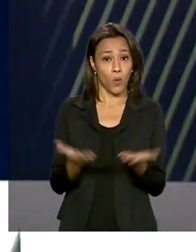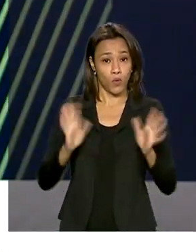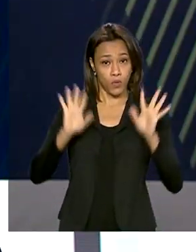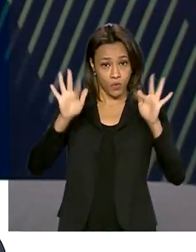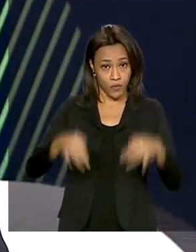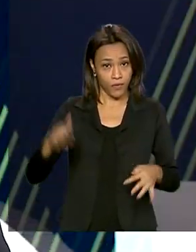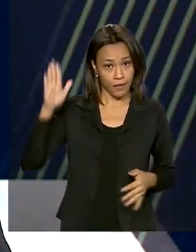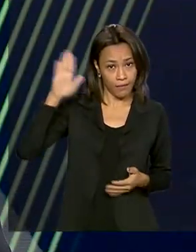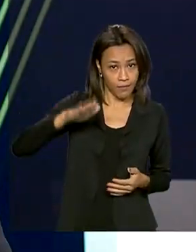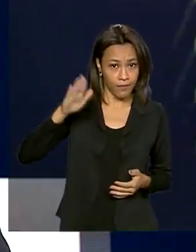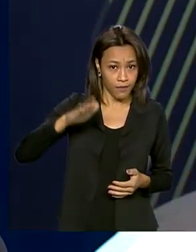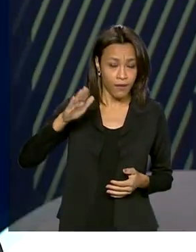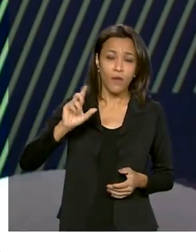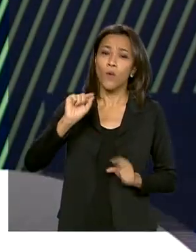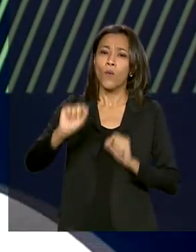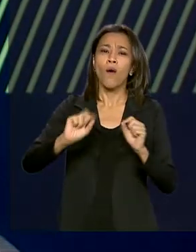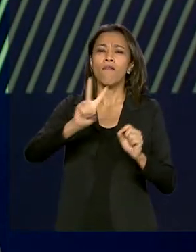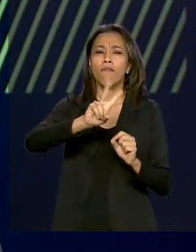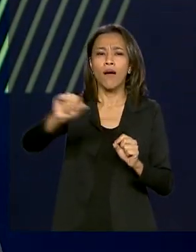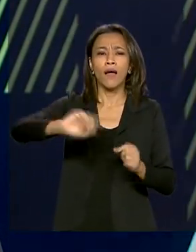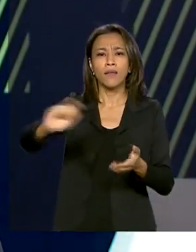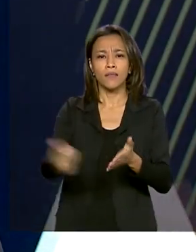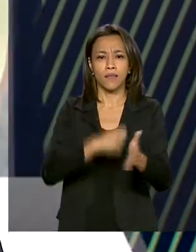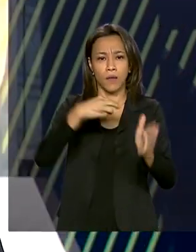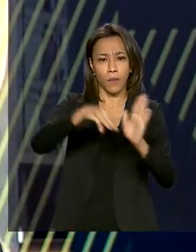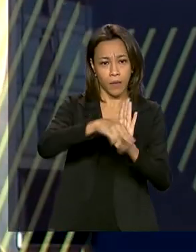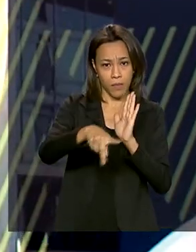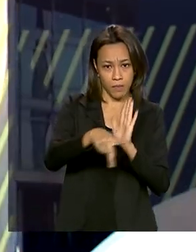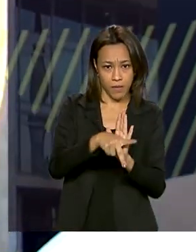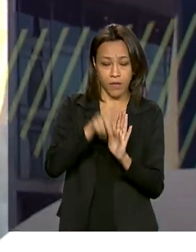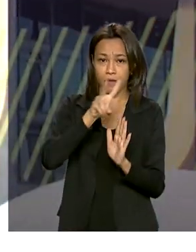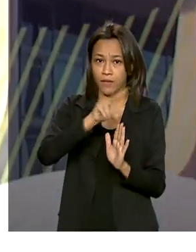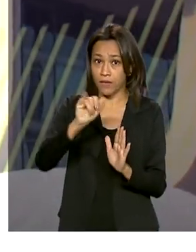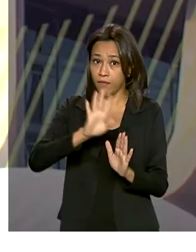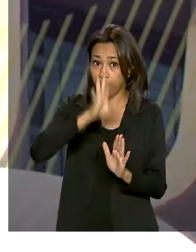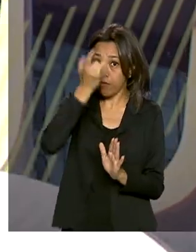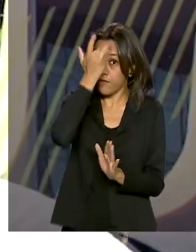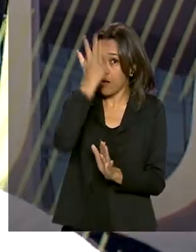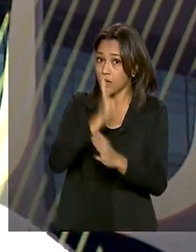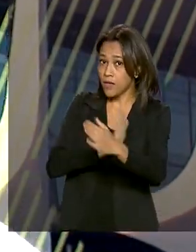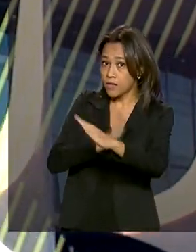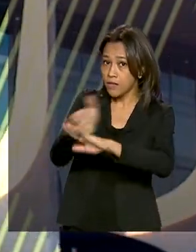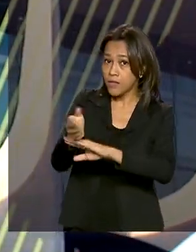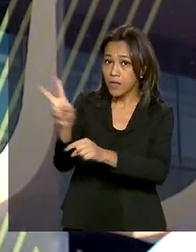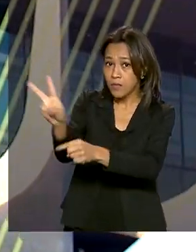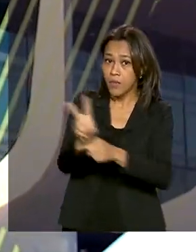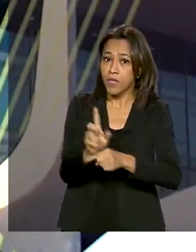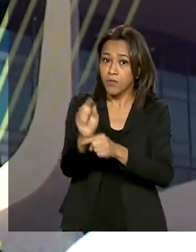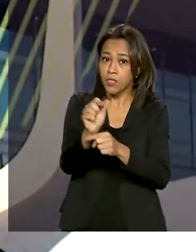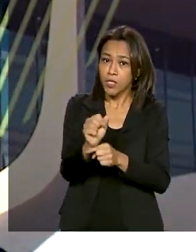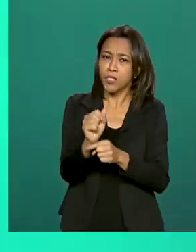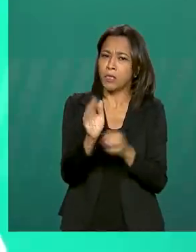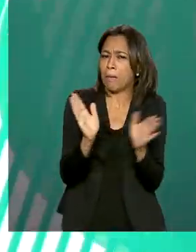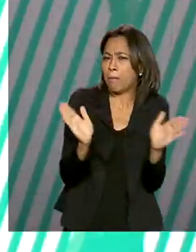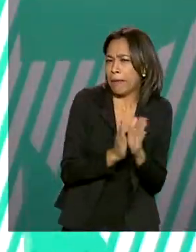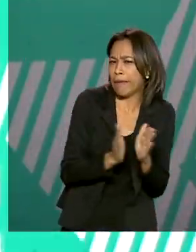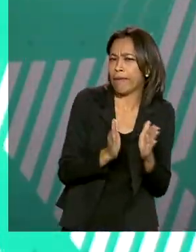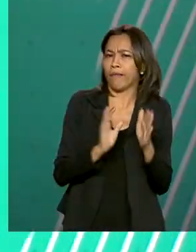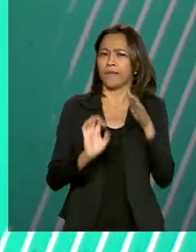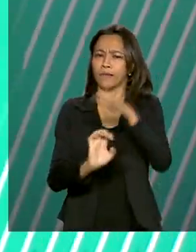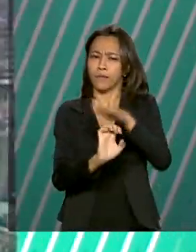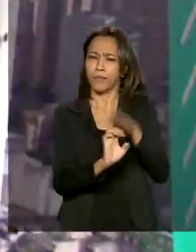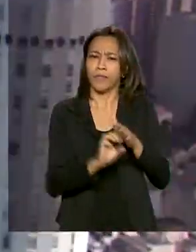o presidente Jair Bolsonaro sanciona medidas provisórias que facilitam o acesso ao crédito para micro, pequenas e médias empresas